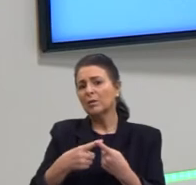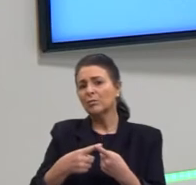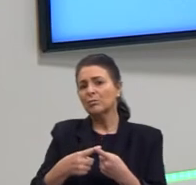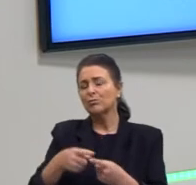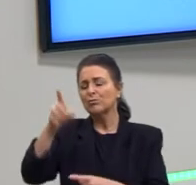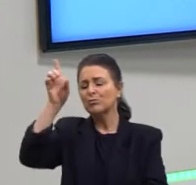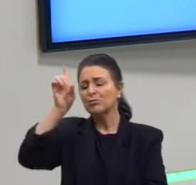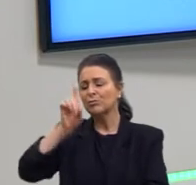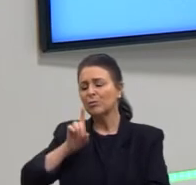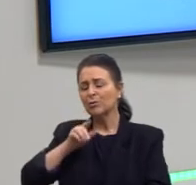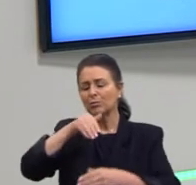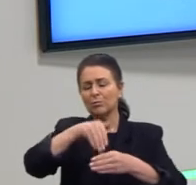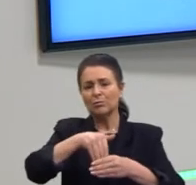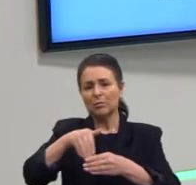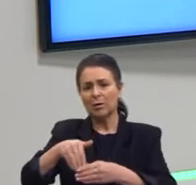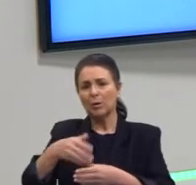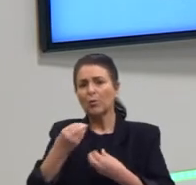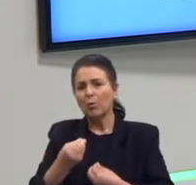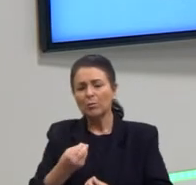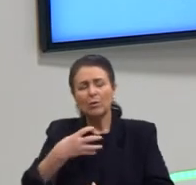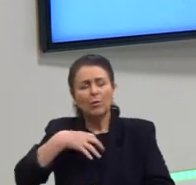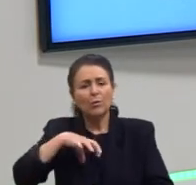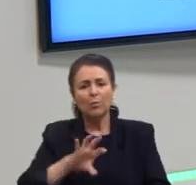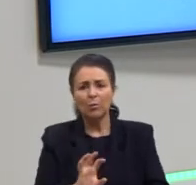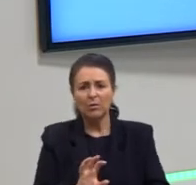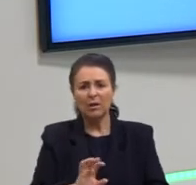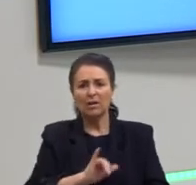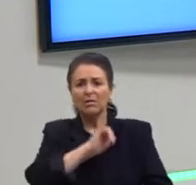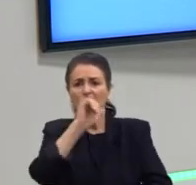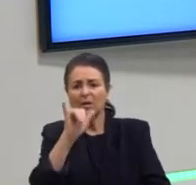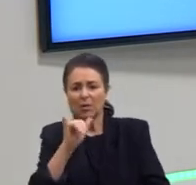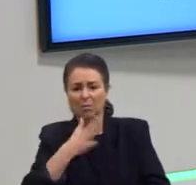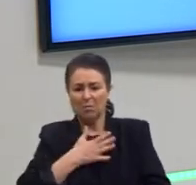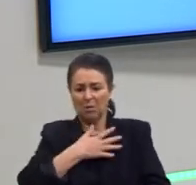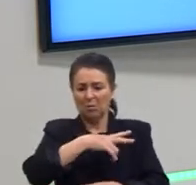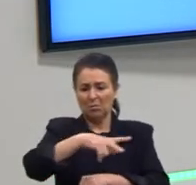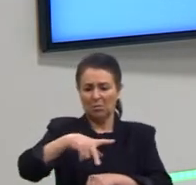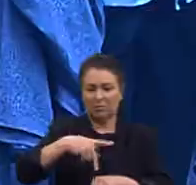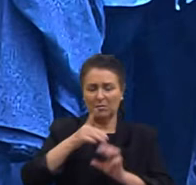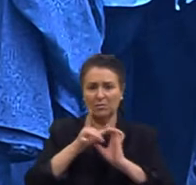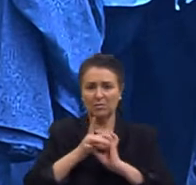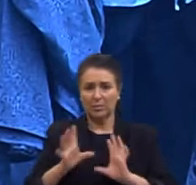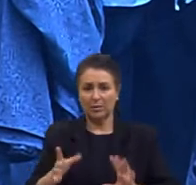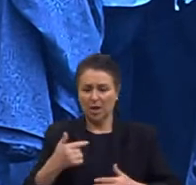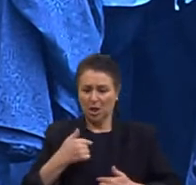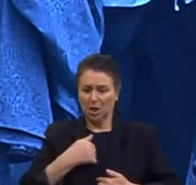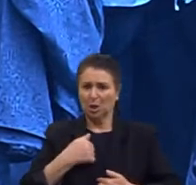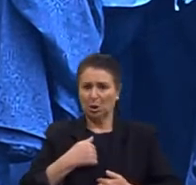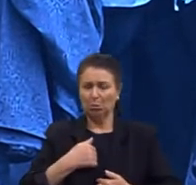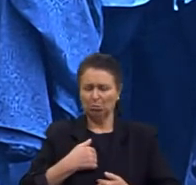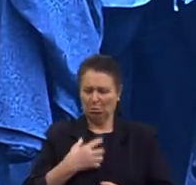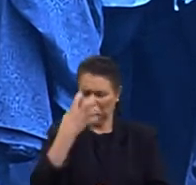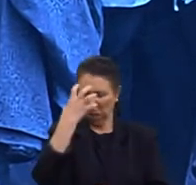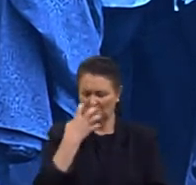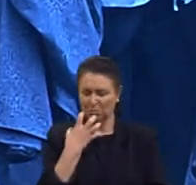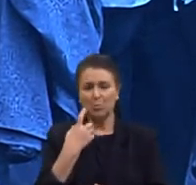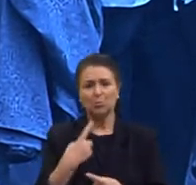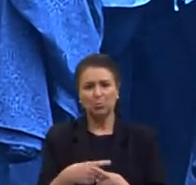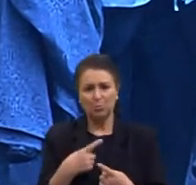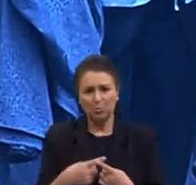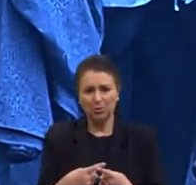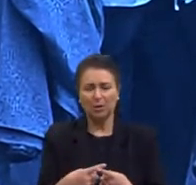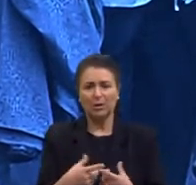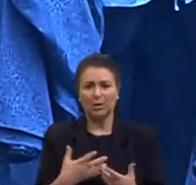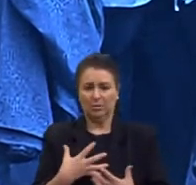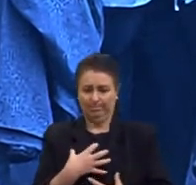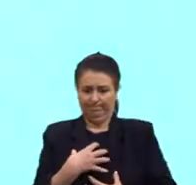isso? e ainda dizer que o seu país é democrático? Eu acho isso um grande absurdo, gente, eu estou aqui indignado, me segurando aqui para me manter